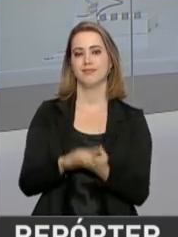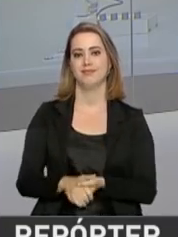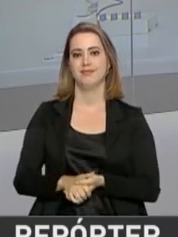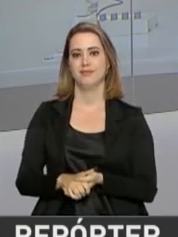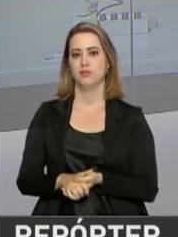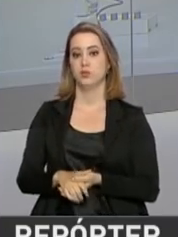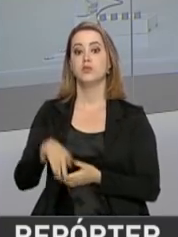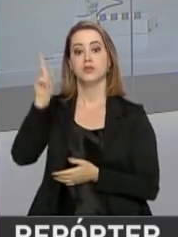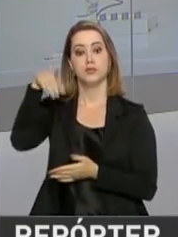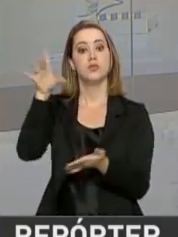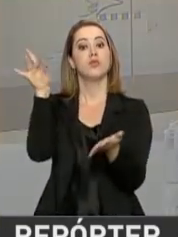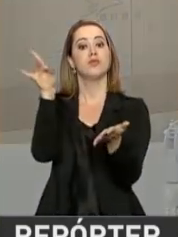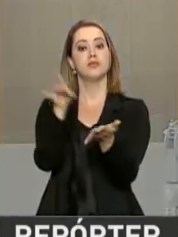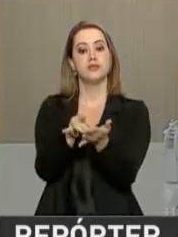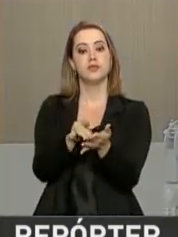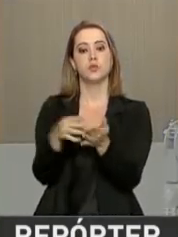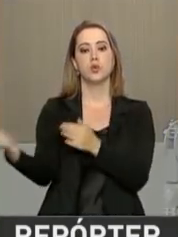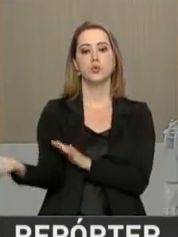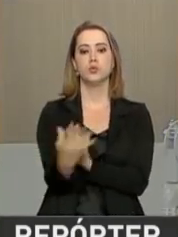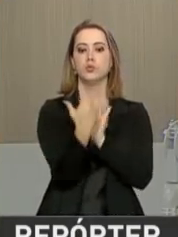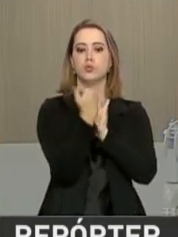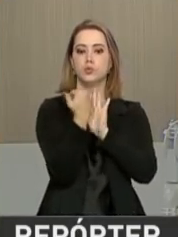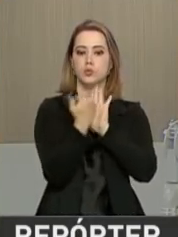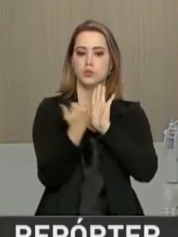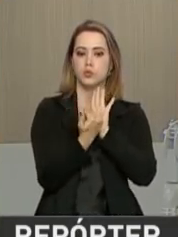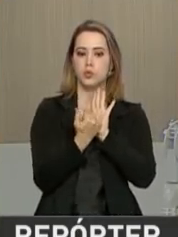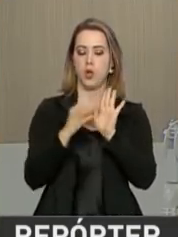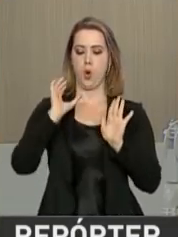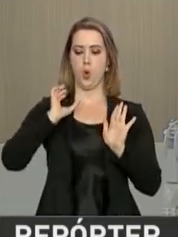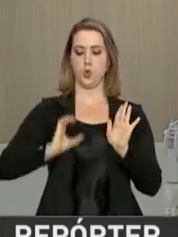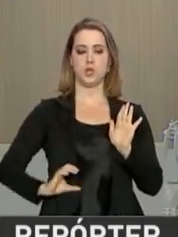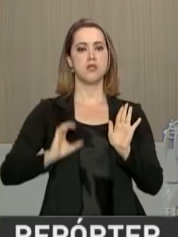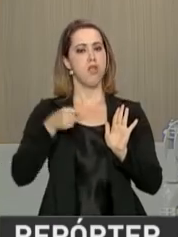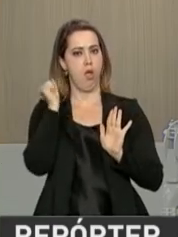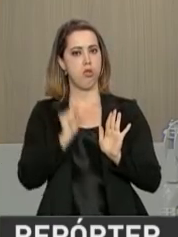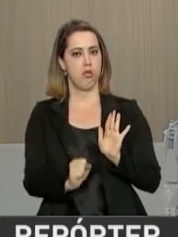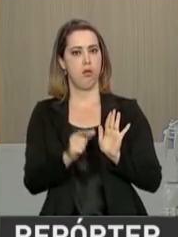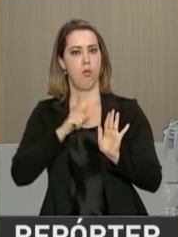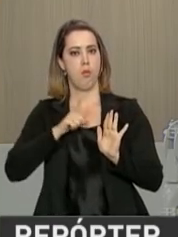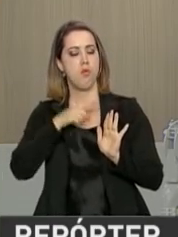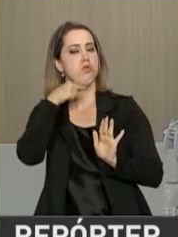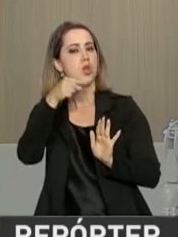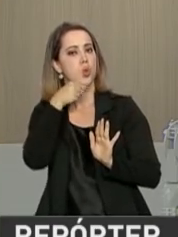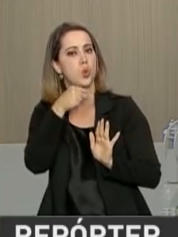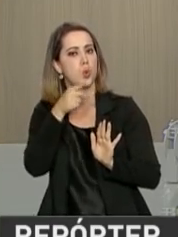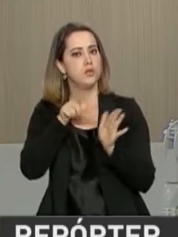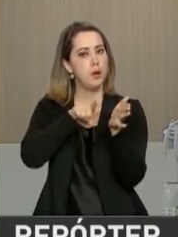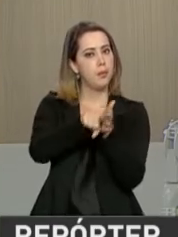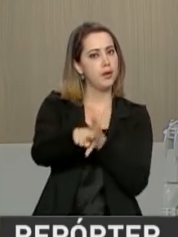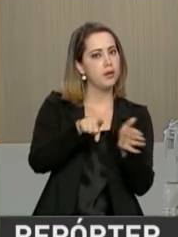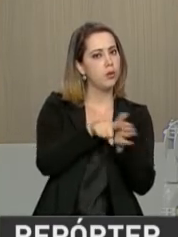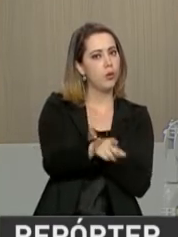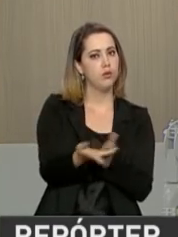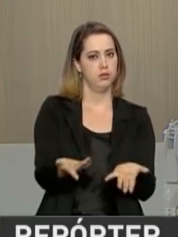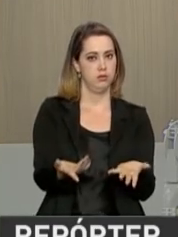verdade, a voz agora vem com um novo quadro. O cidadão pode tirar as suas dúvidas, tirar,